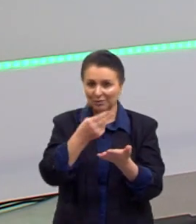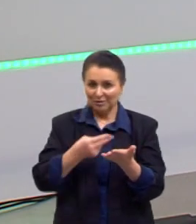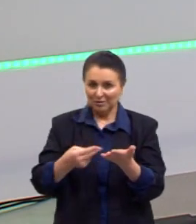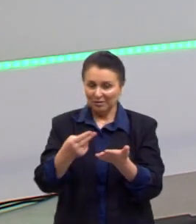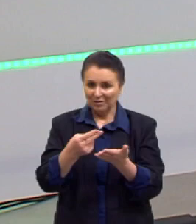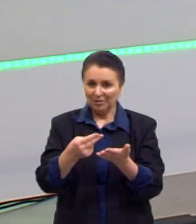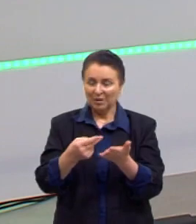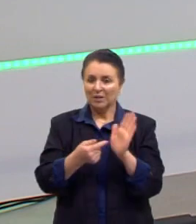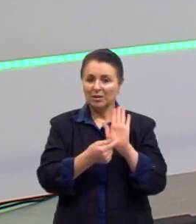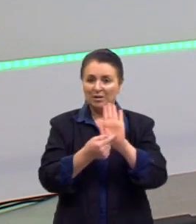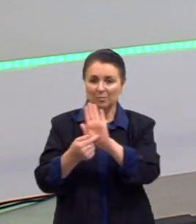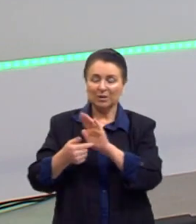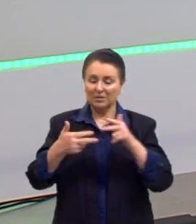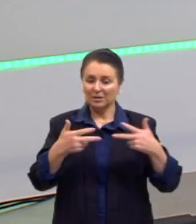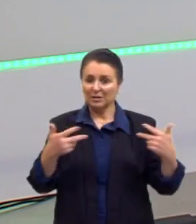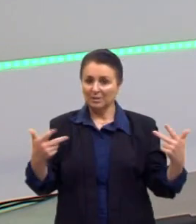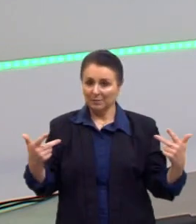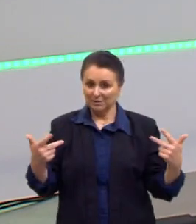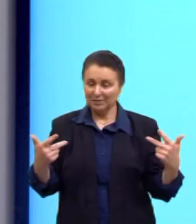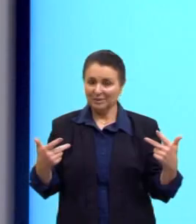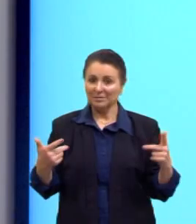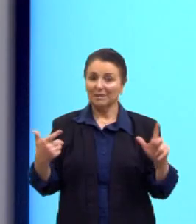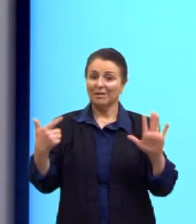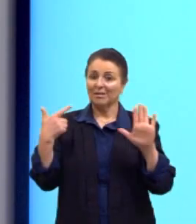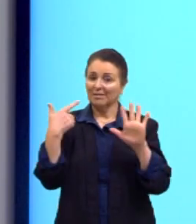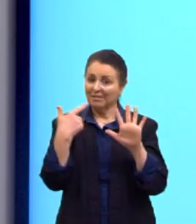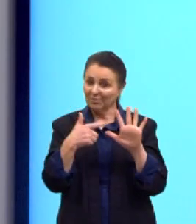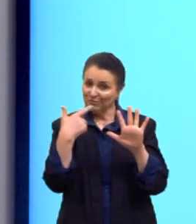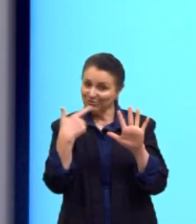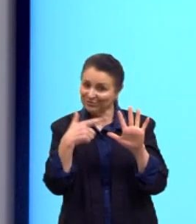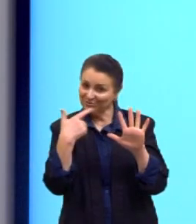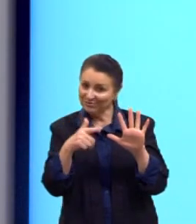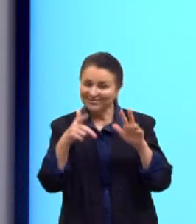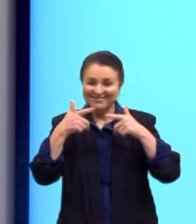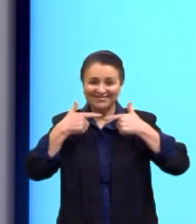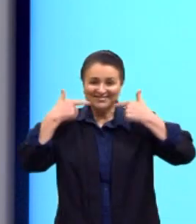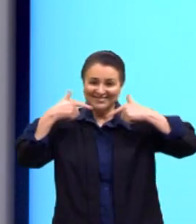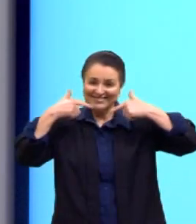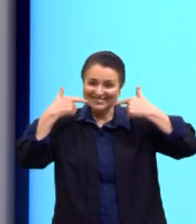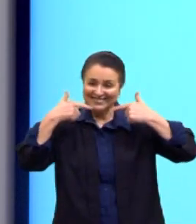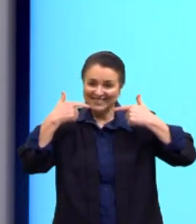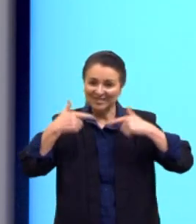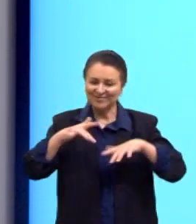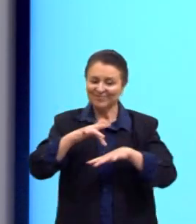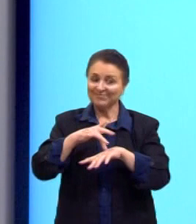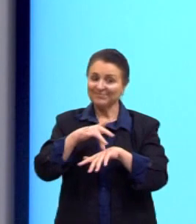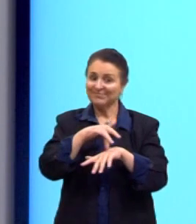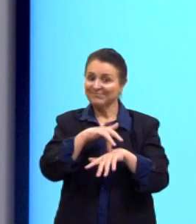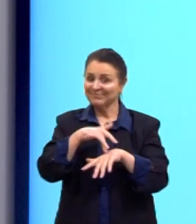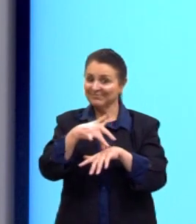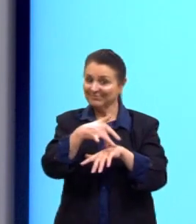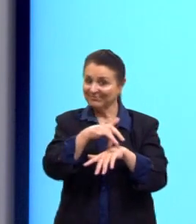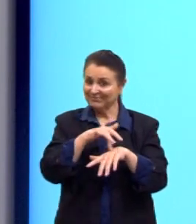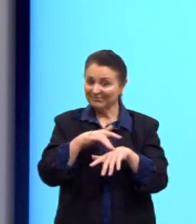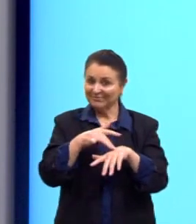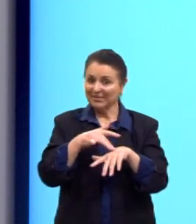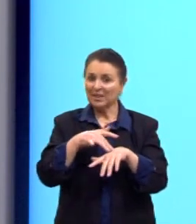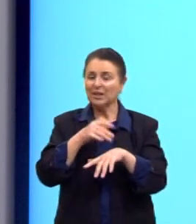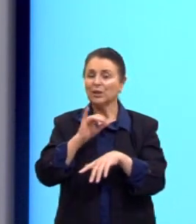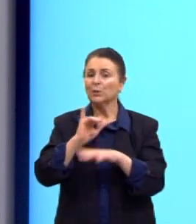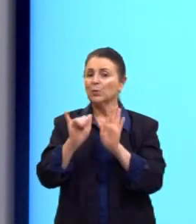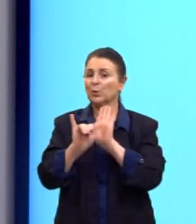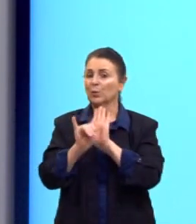Ele traz os elementos da sátira, do humor, da ironia, do cômico.